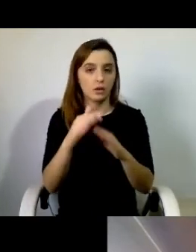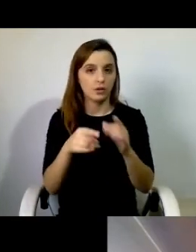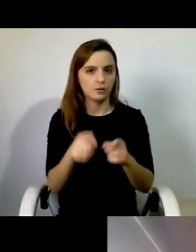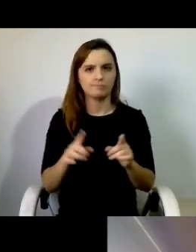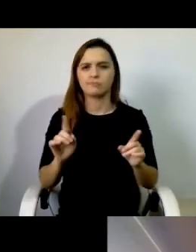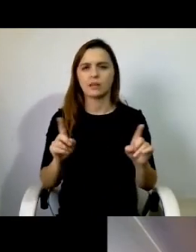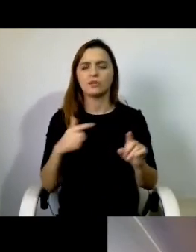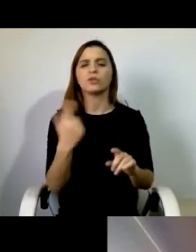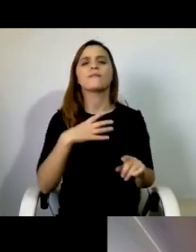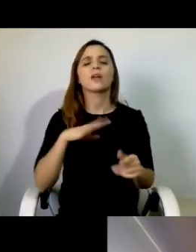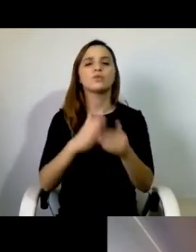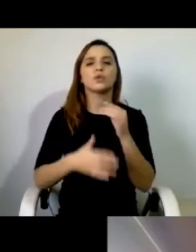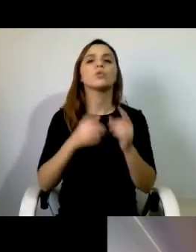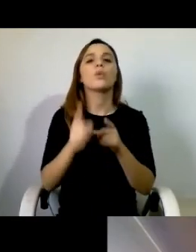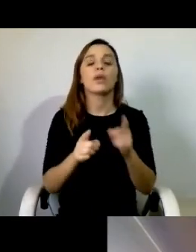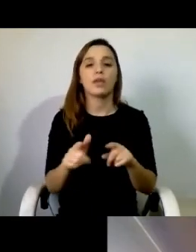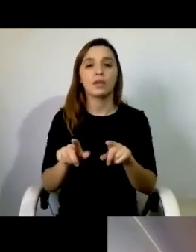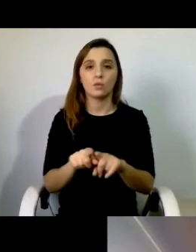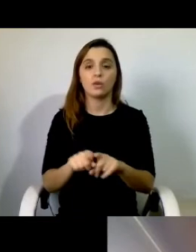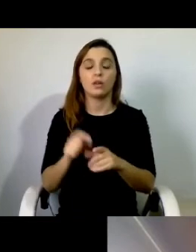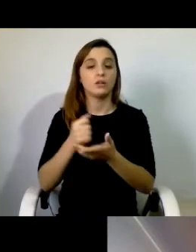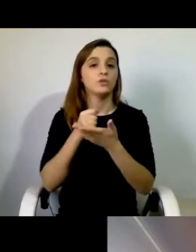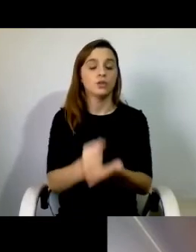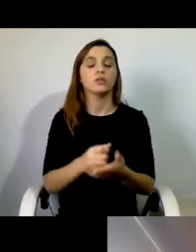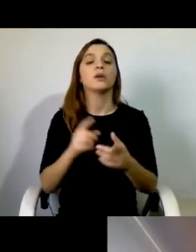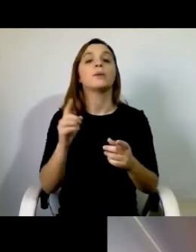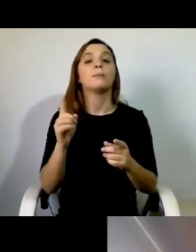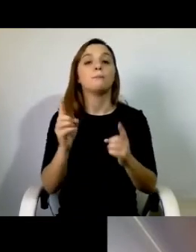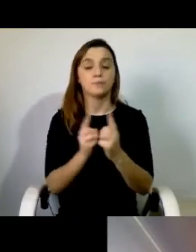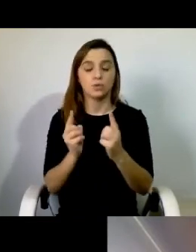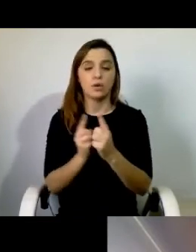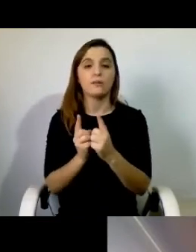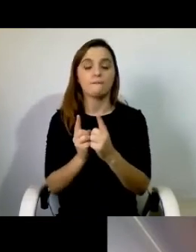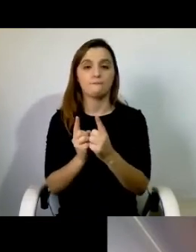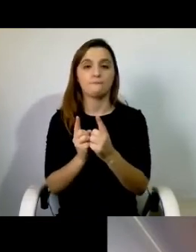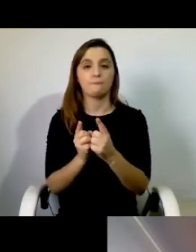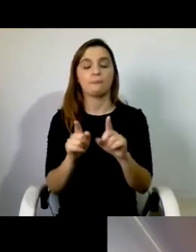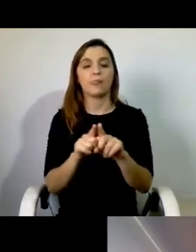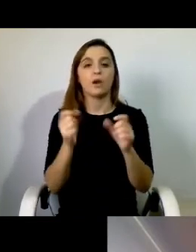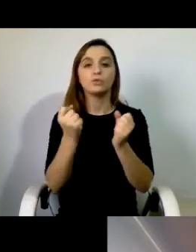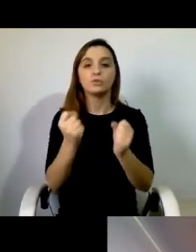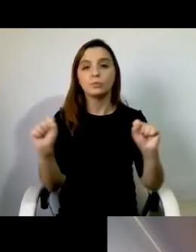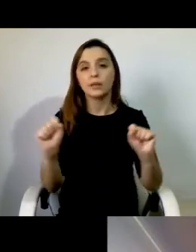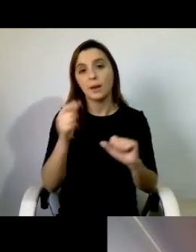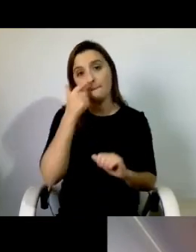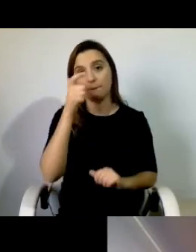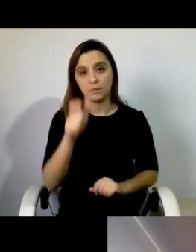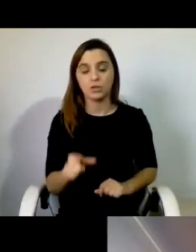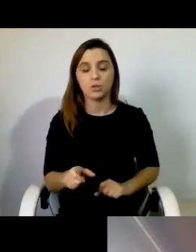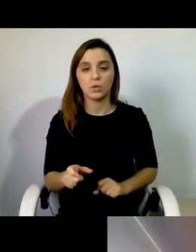é que a assistência pessoal, a autonomia da pessoa com